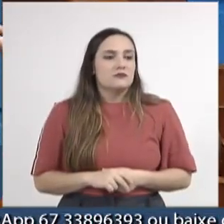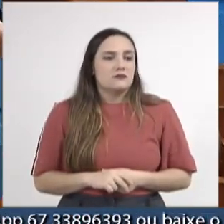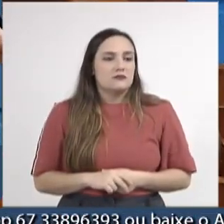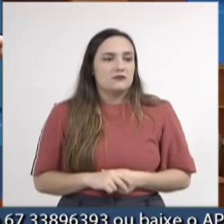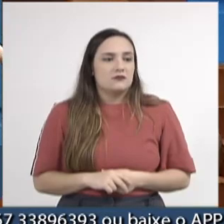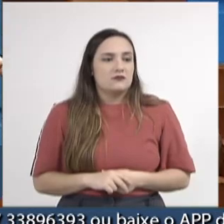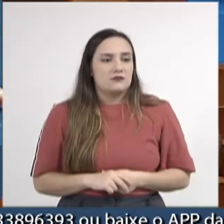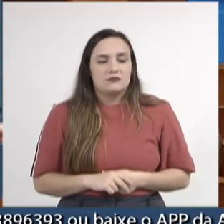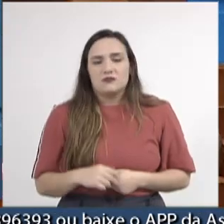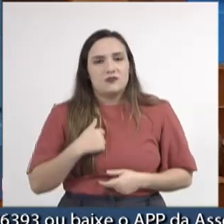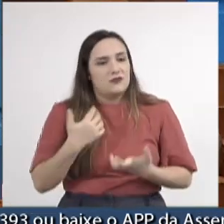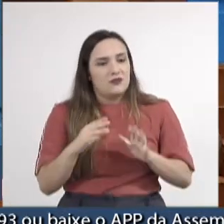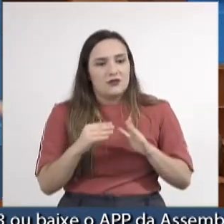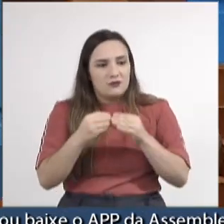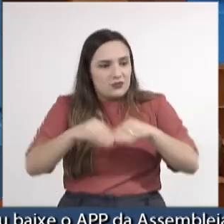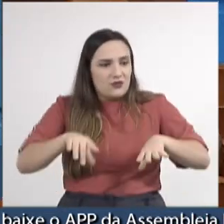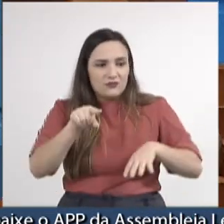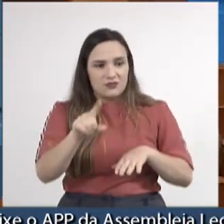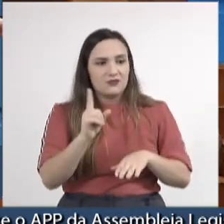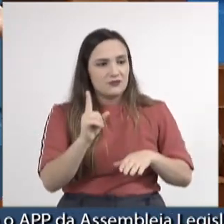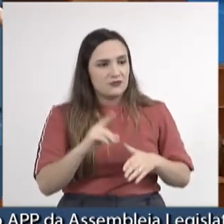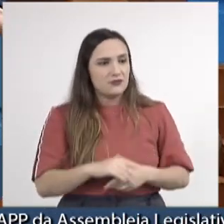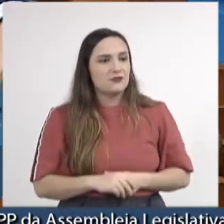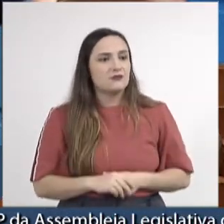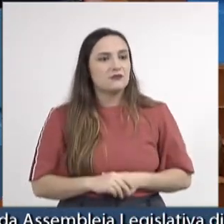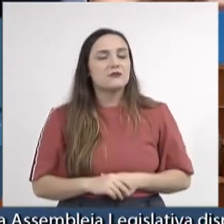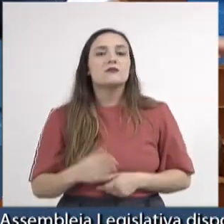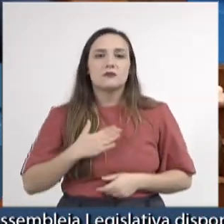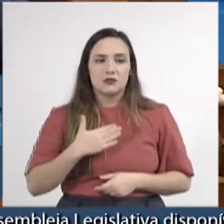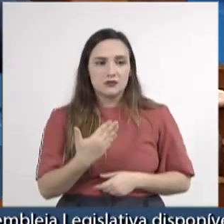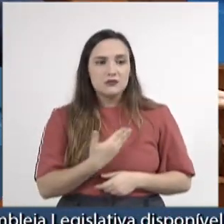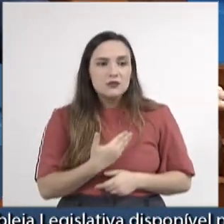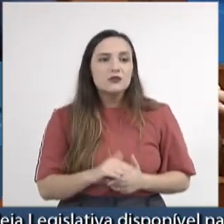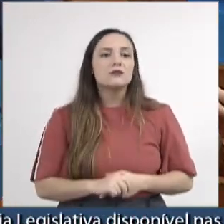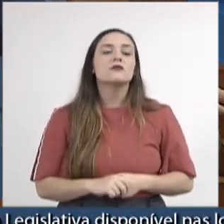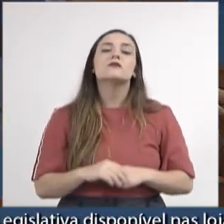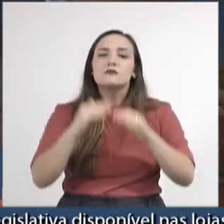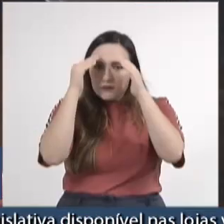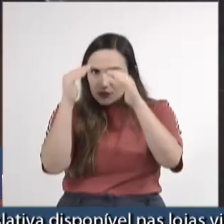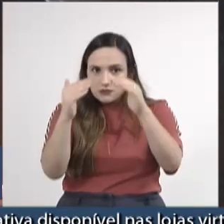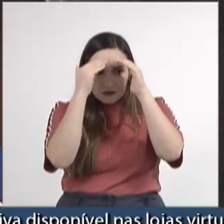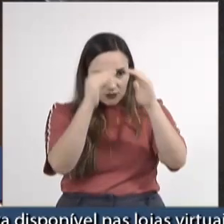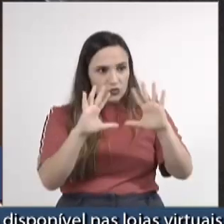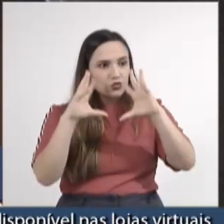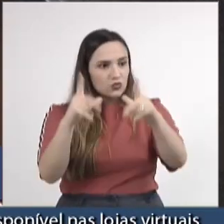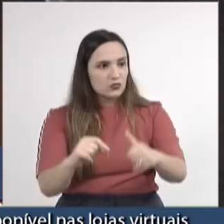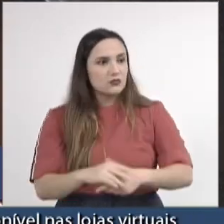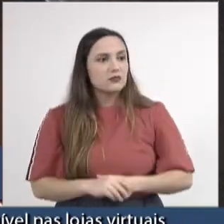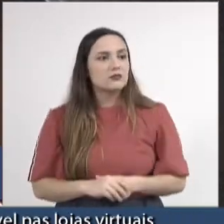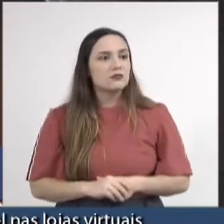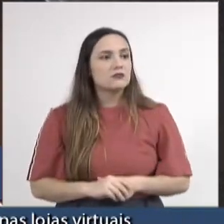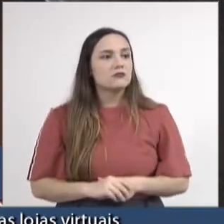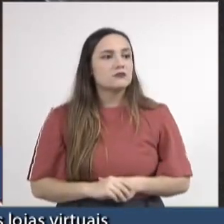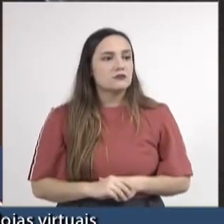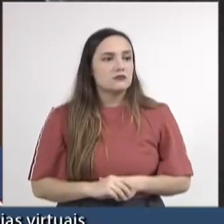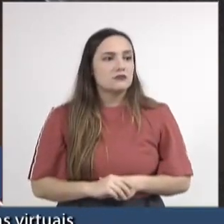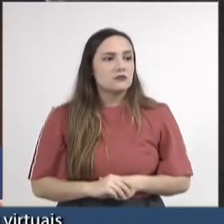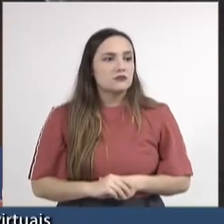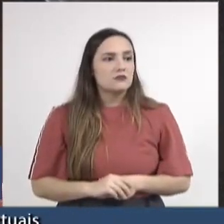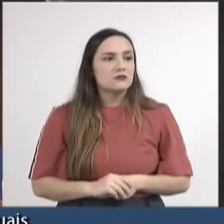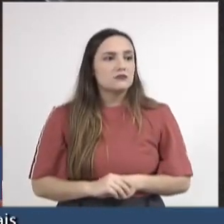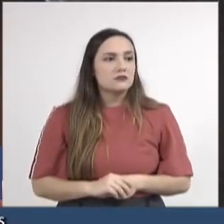quis de forma alguma atingir vossa excelência que é um colega aqui que todos nós respeitamos, né, e tem um comportamento